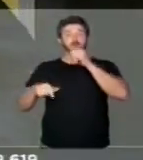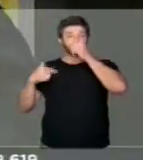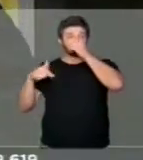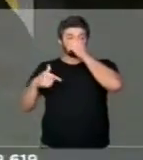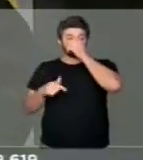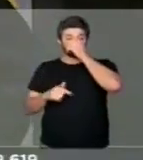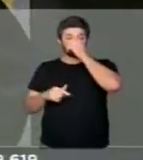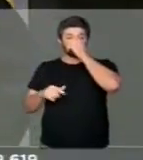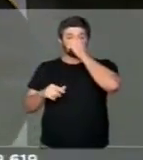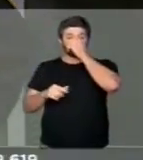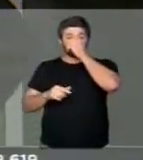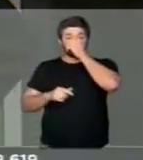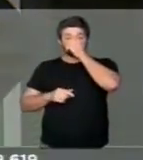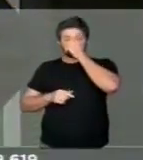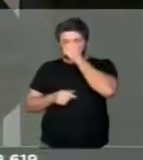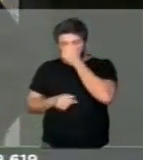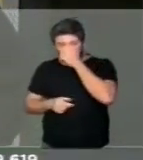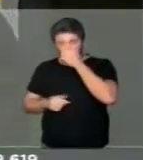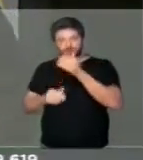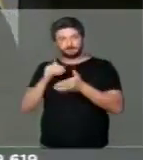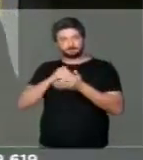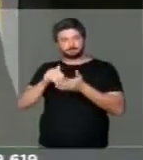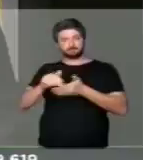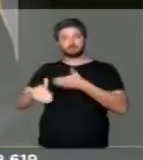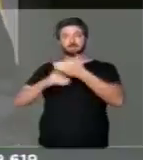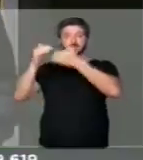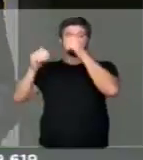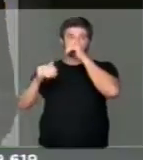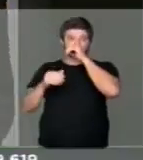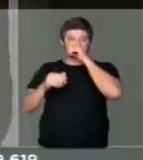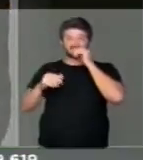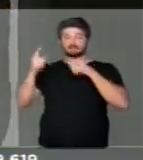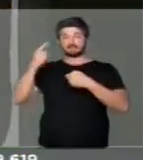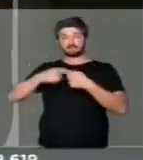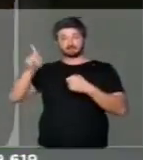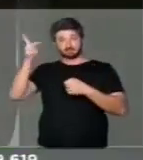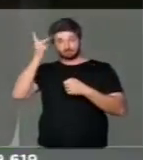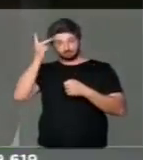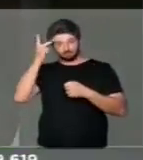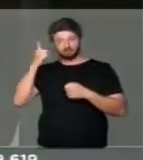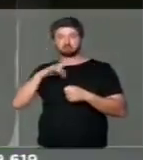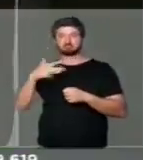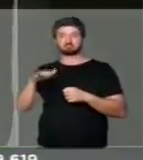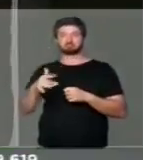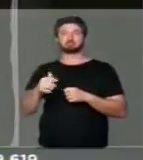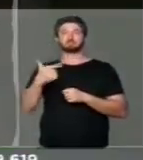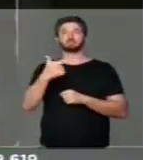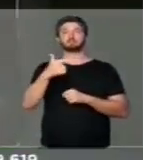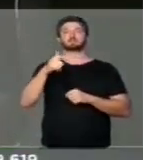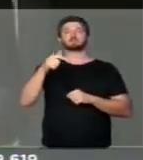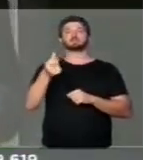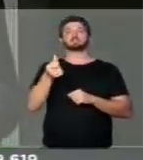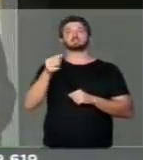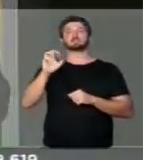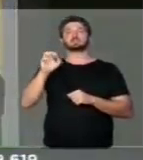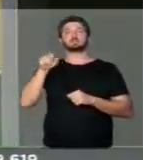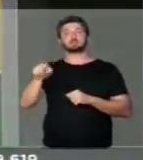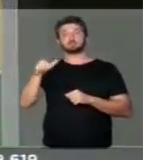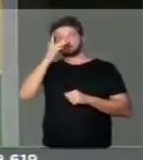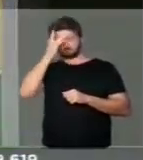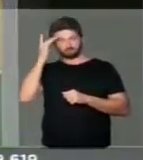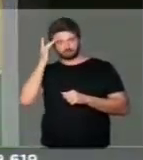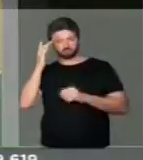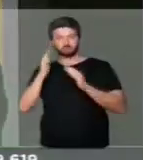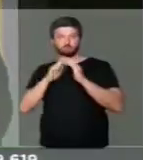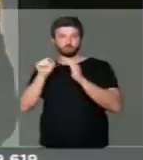pela Secretaria de Desenvolvimento. A cidade paulista possui aproximadamente 260 mil habitantes